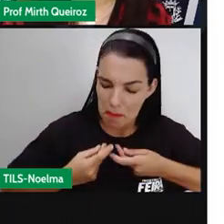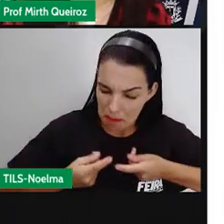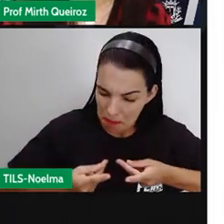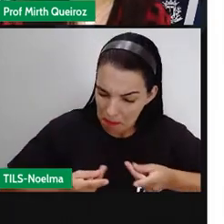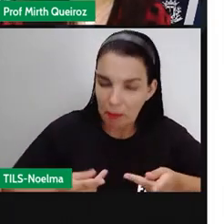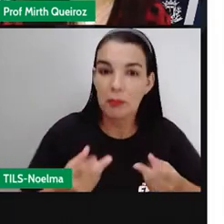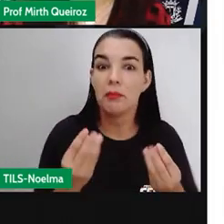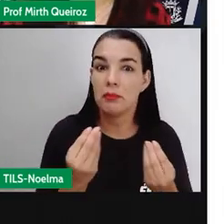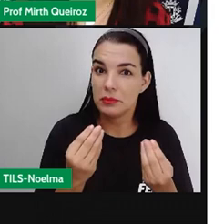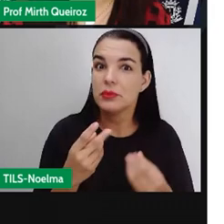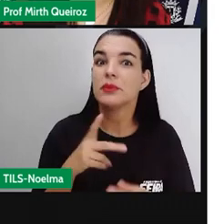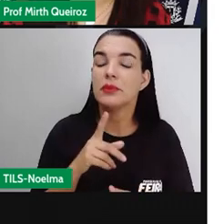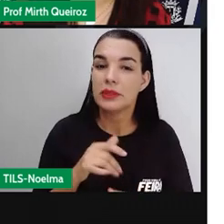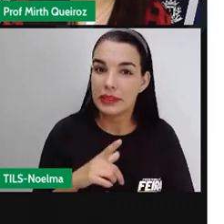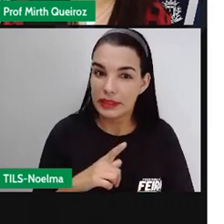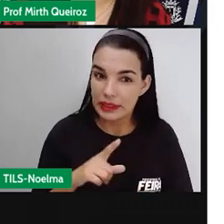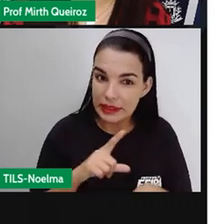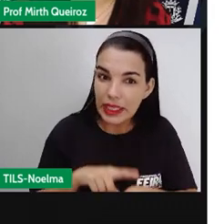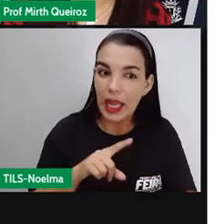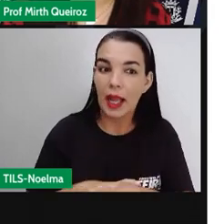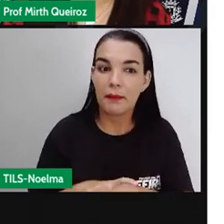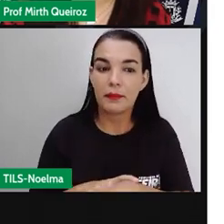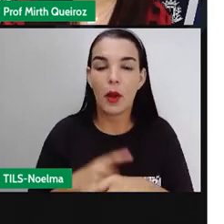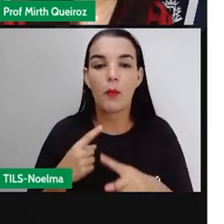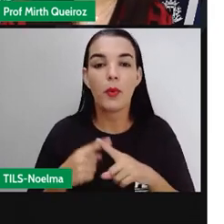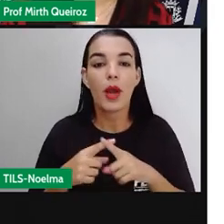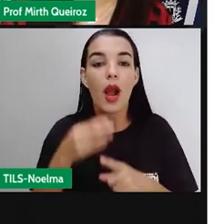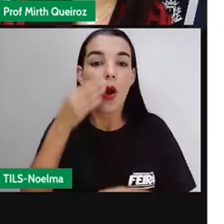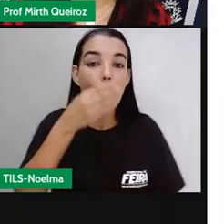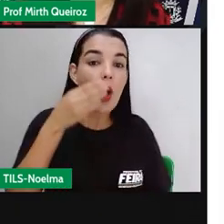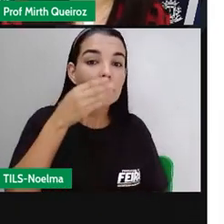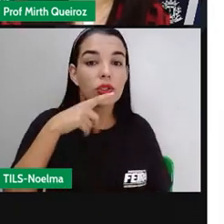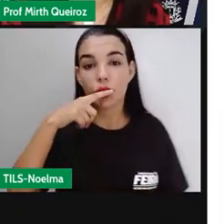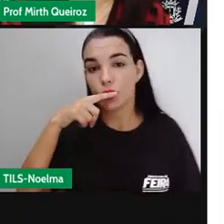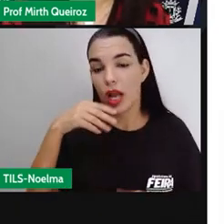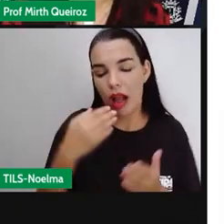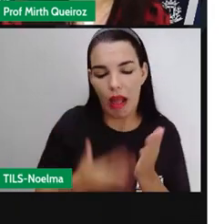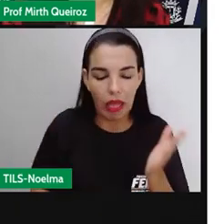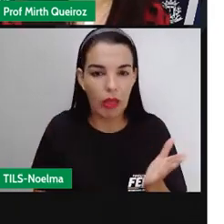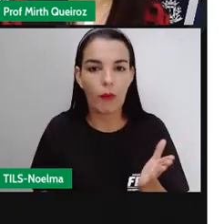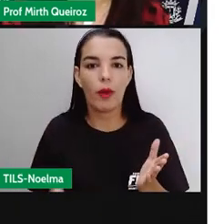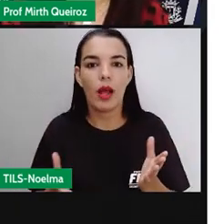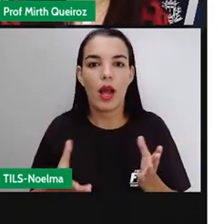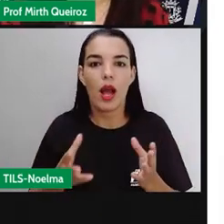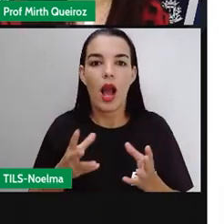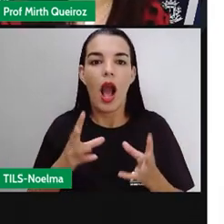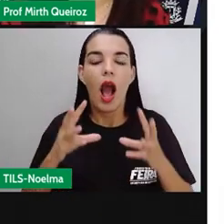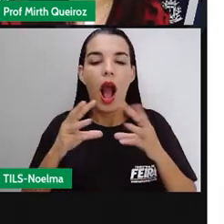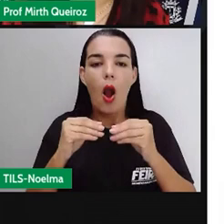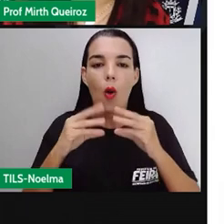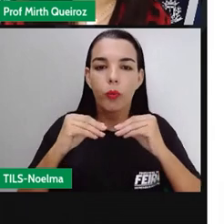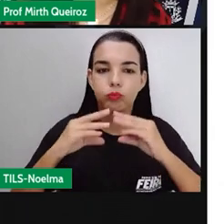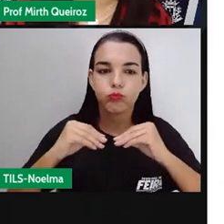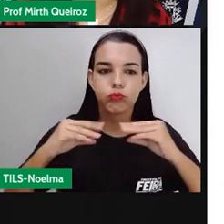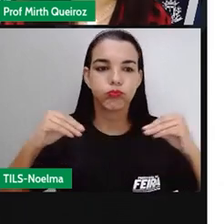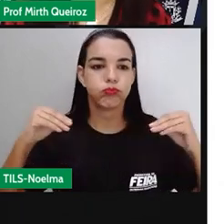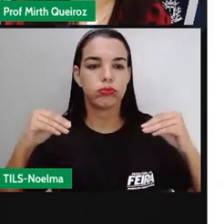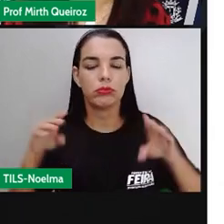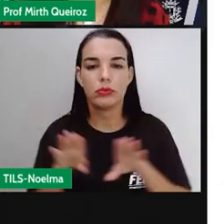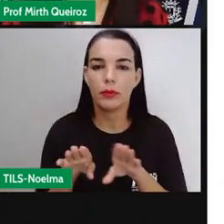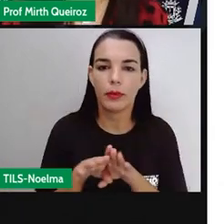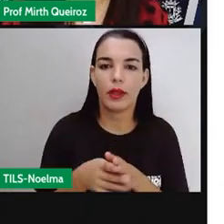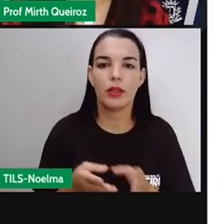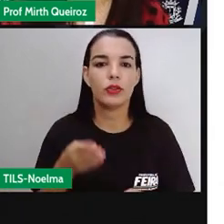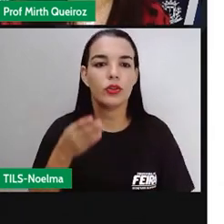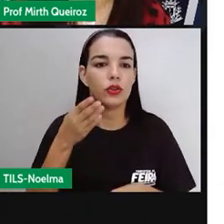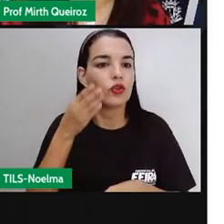ciclo da cana-de-açúcar tinha entrado em decadência, o ciclo do algodão tinha entrado também em decadência, a produção cacaueira